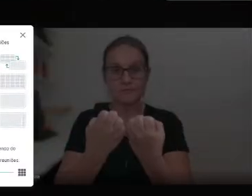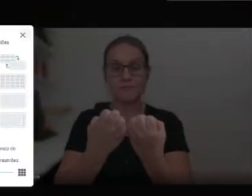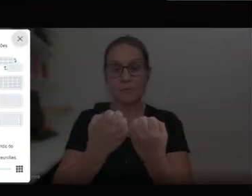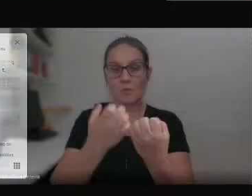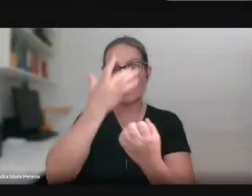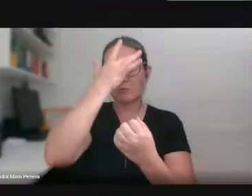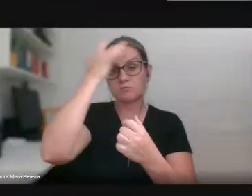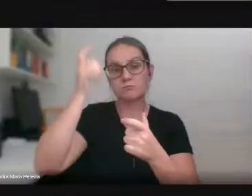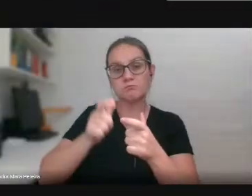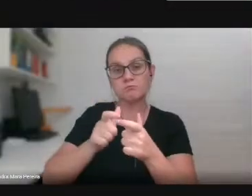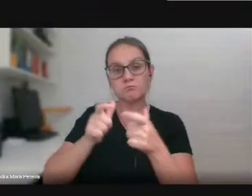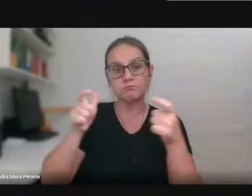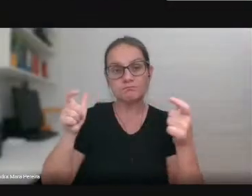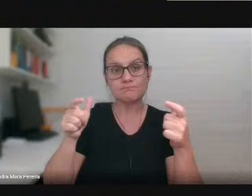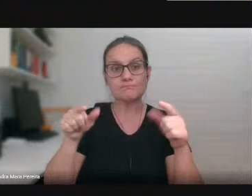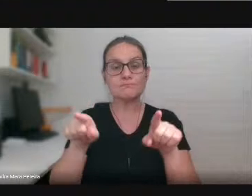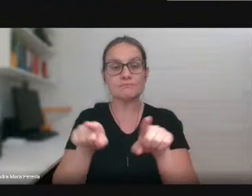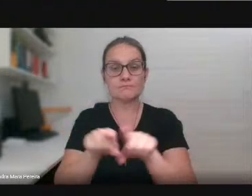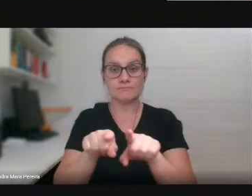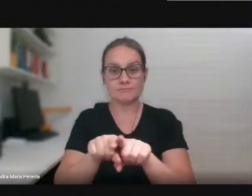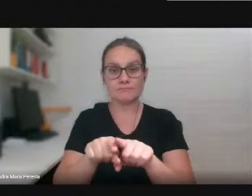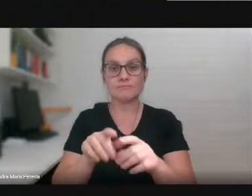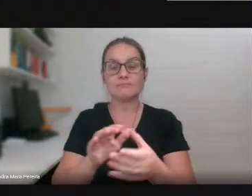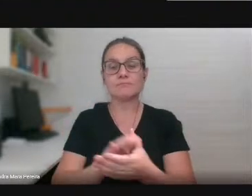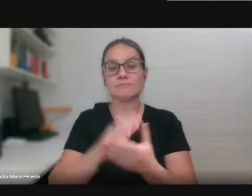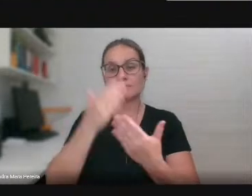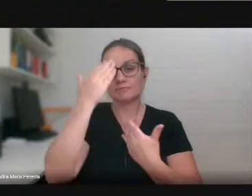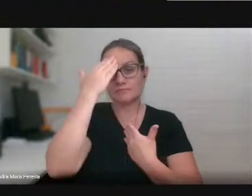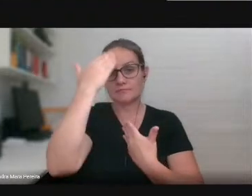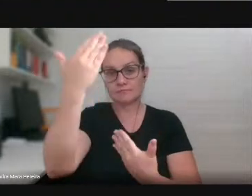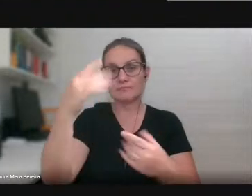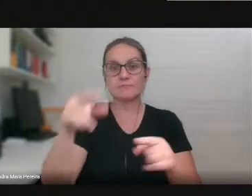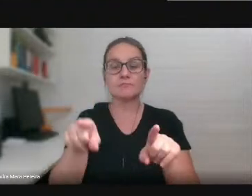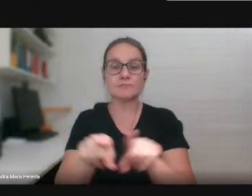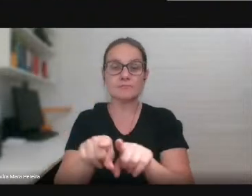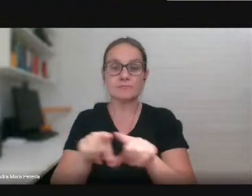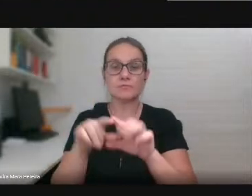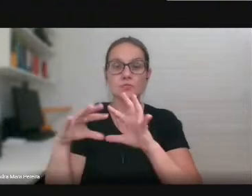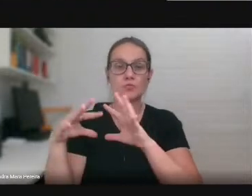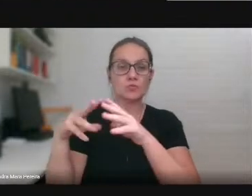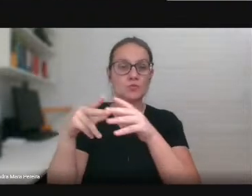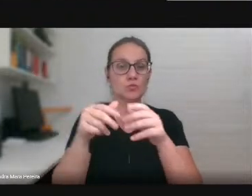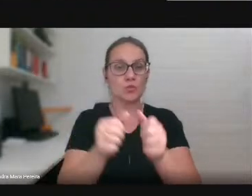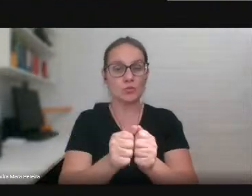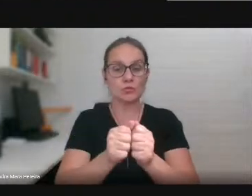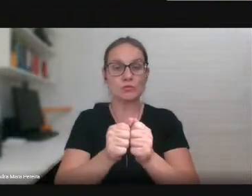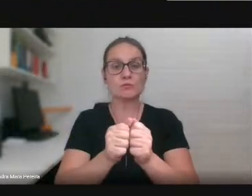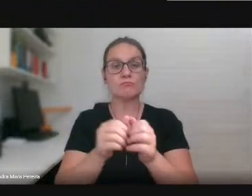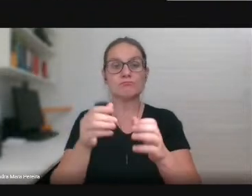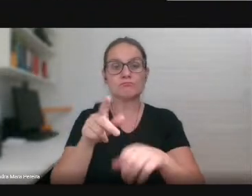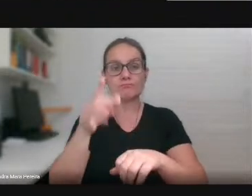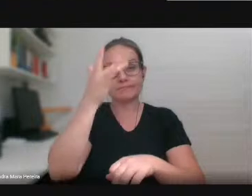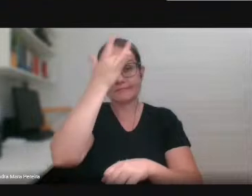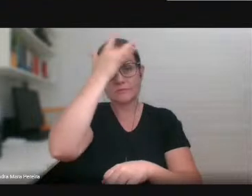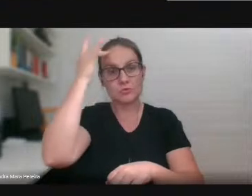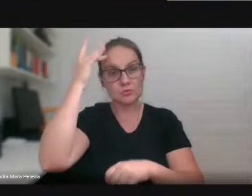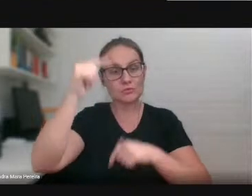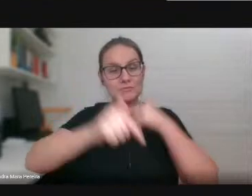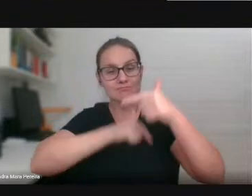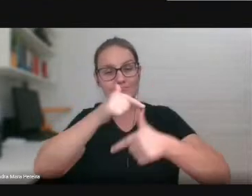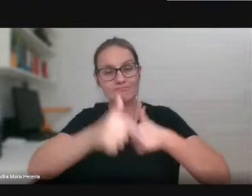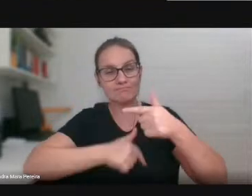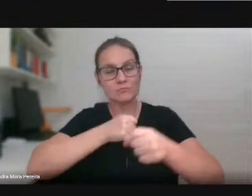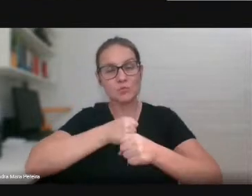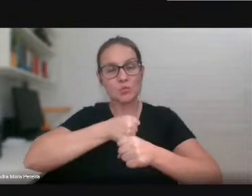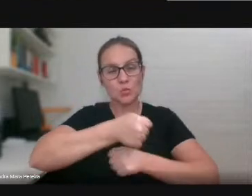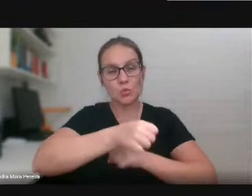Quero agradecer também imensamente a toda a equipe da editora, que trabalhou intensamente para